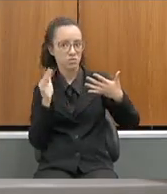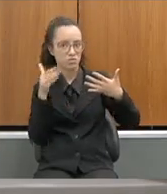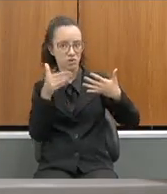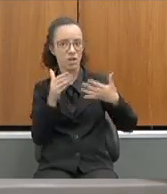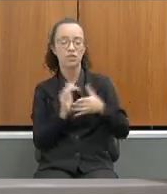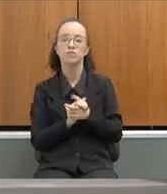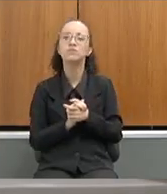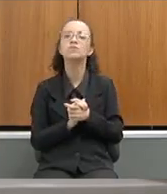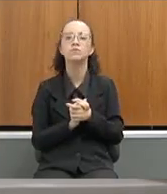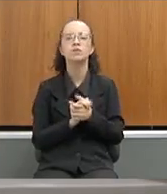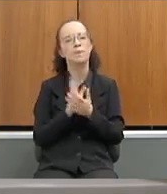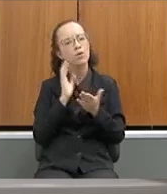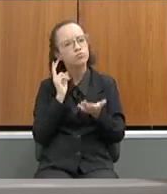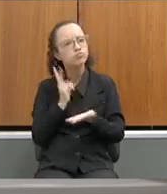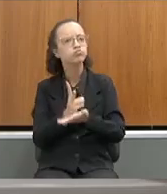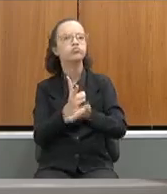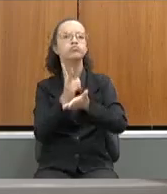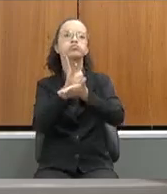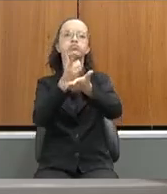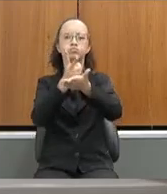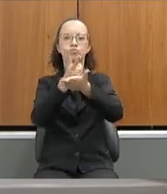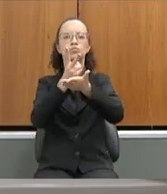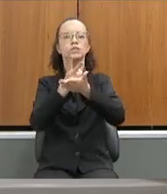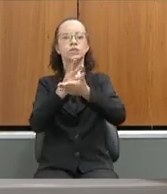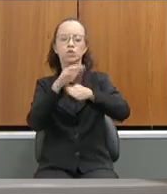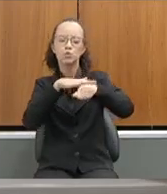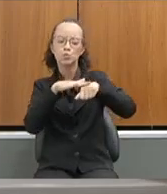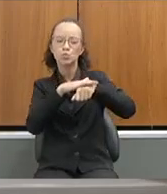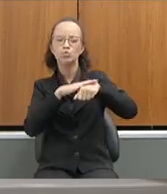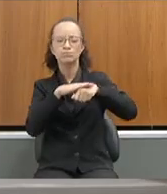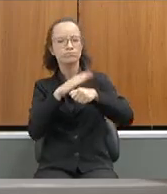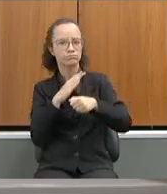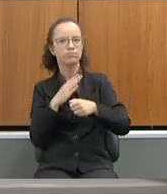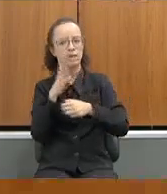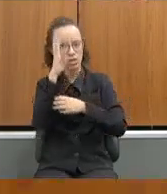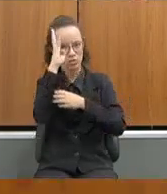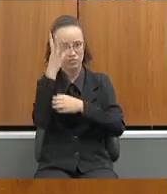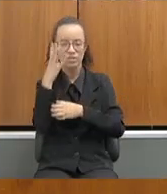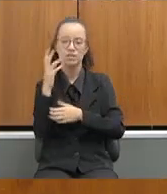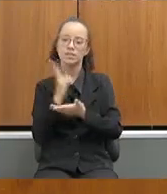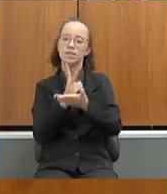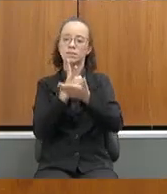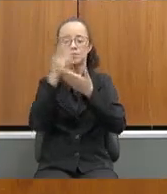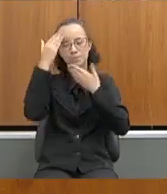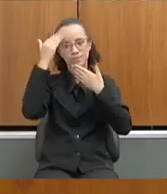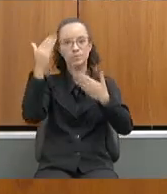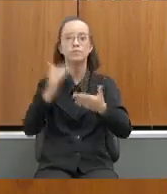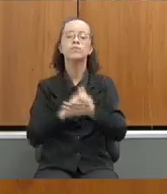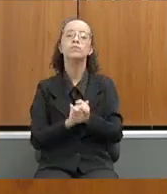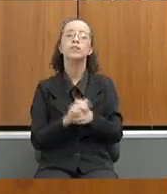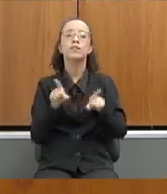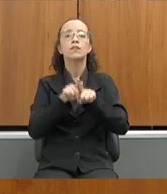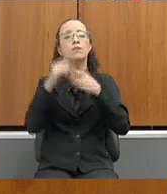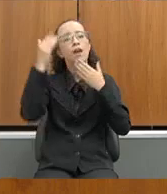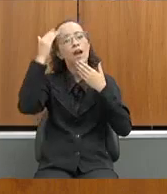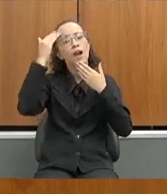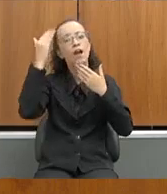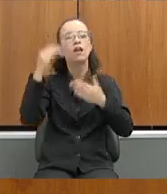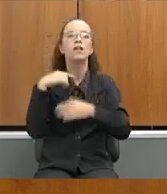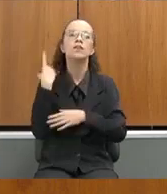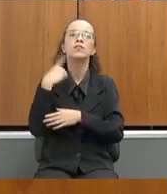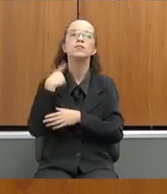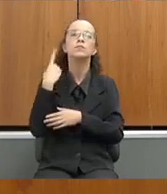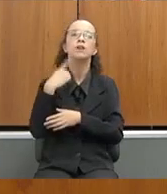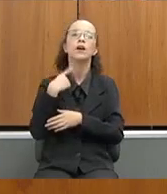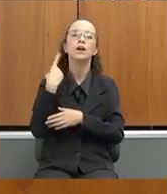Continuamos com a mesma linha através do diálogo e resolvendo os problemas pontuais. Muito obrigado. E agradeço também as palavras do deputado